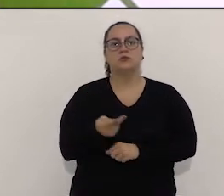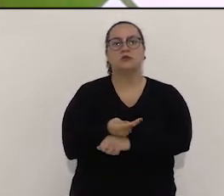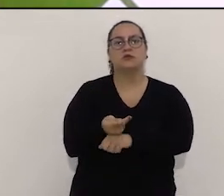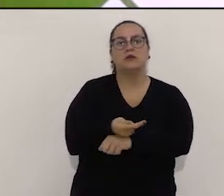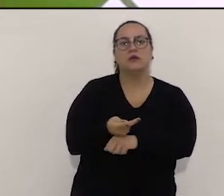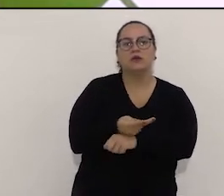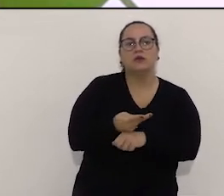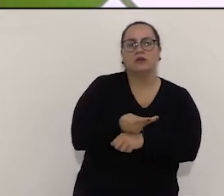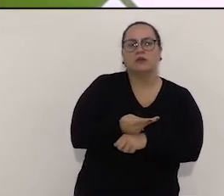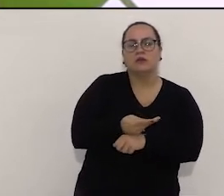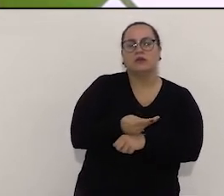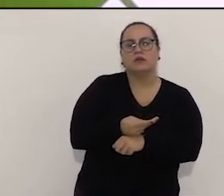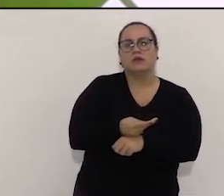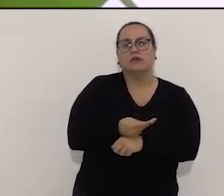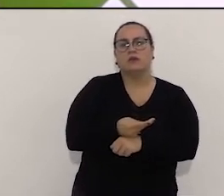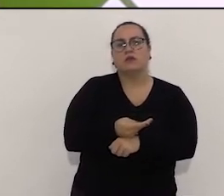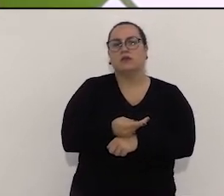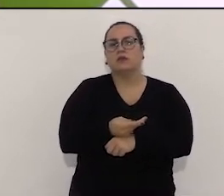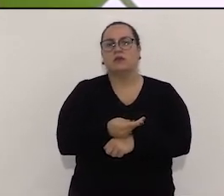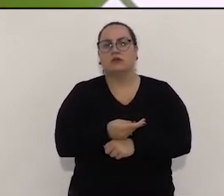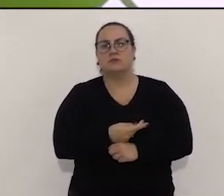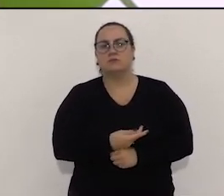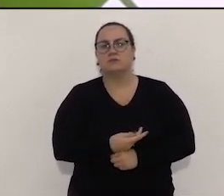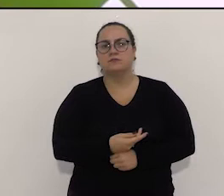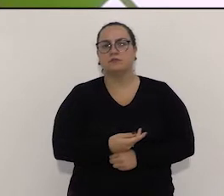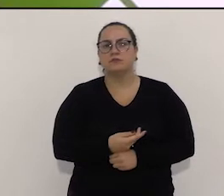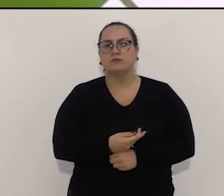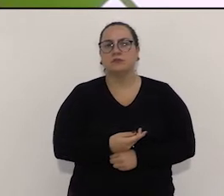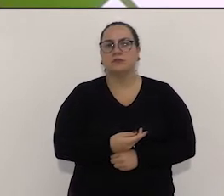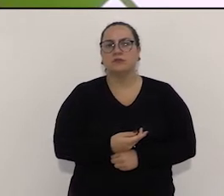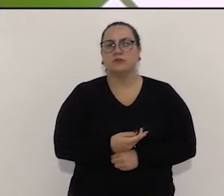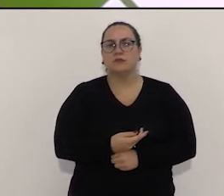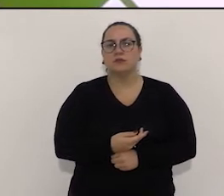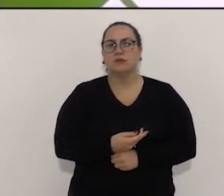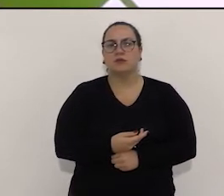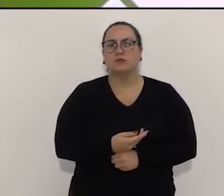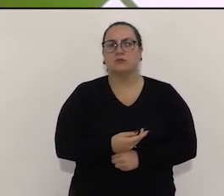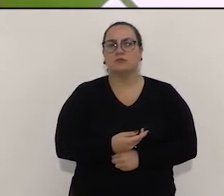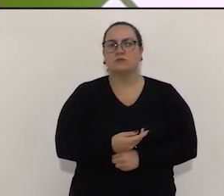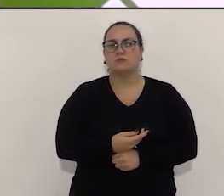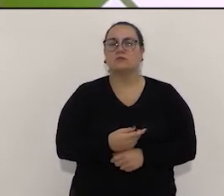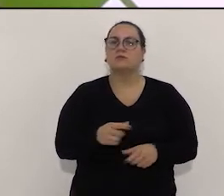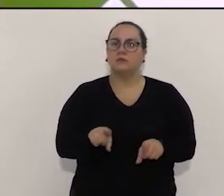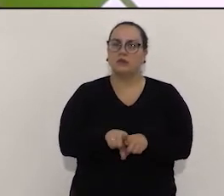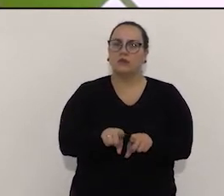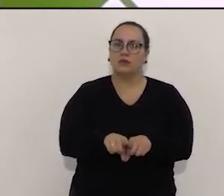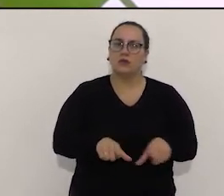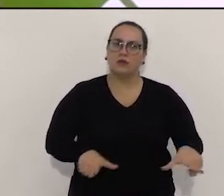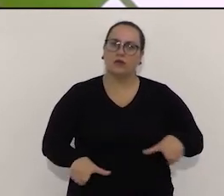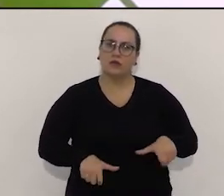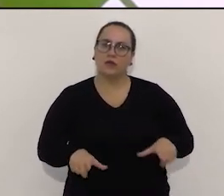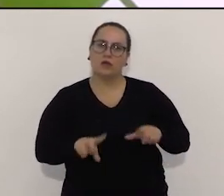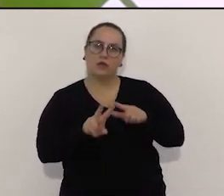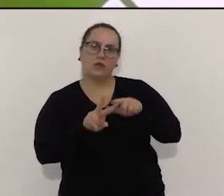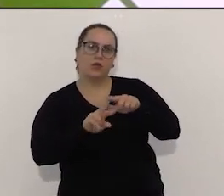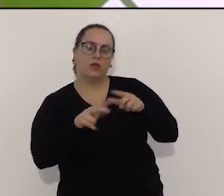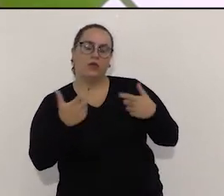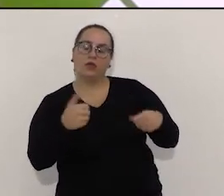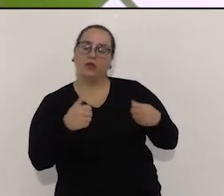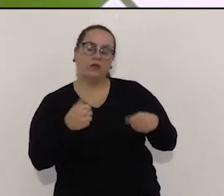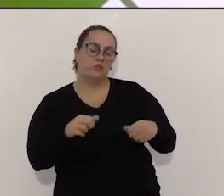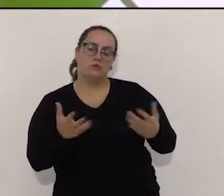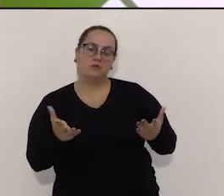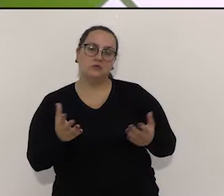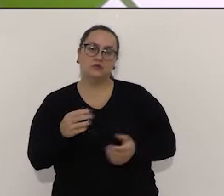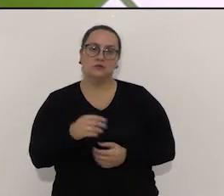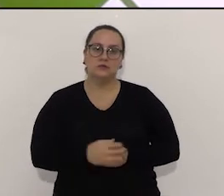conversei com o técnico dessa empresa, eles têm toda a condição de eles prestarem esse serviço. Então, não sei por que foi duas empresas. E,